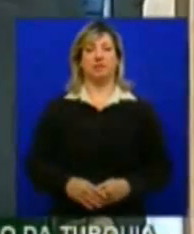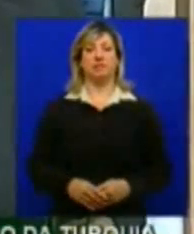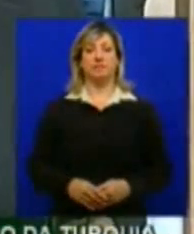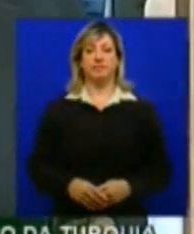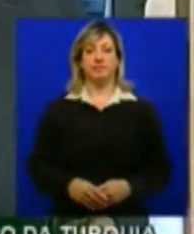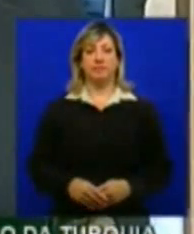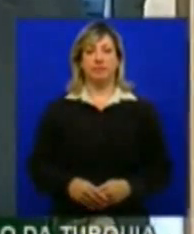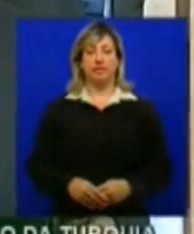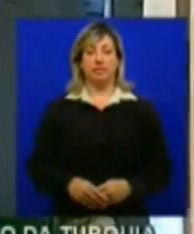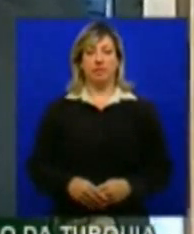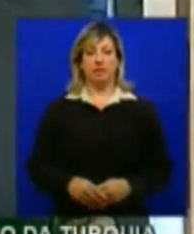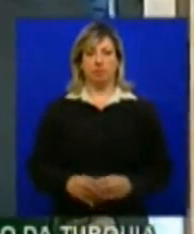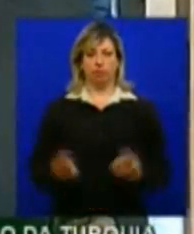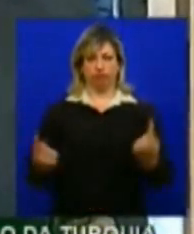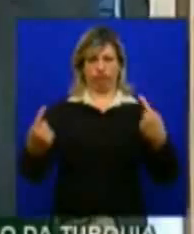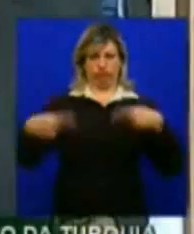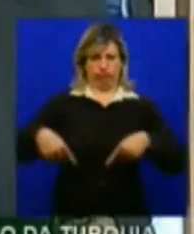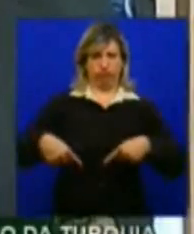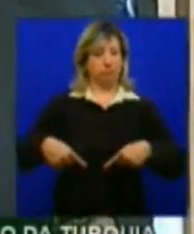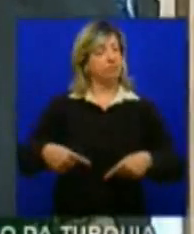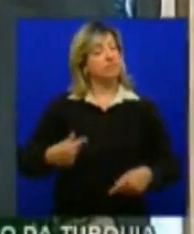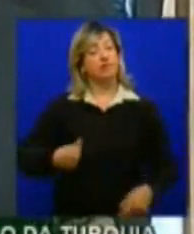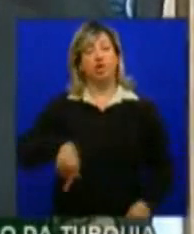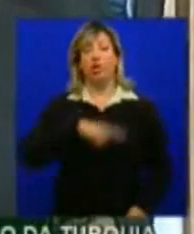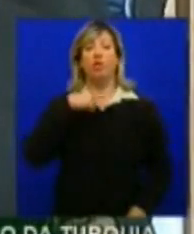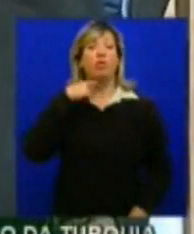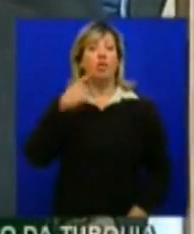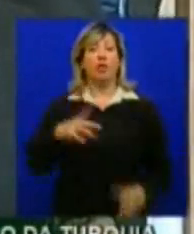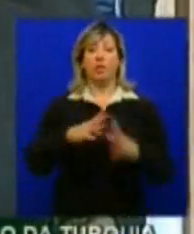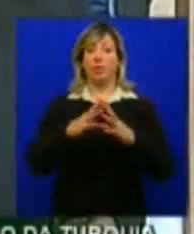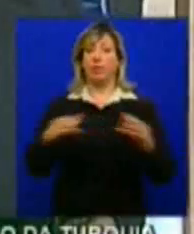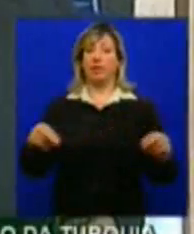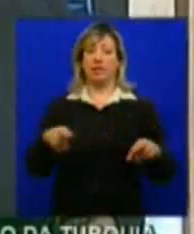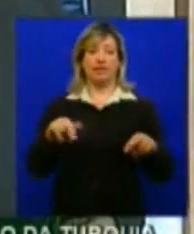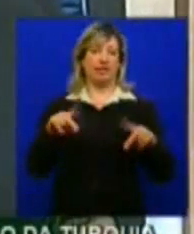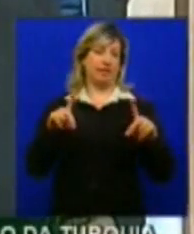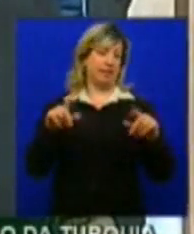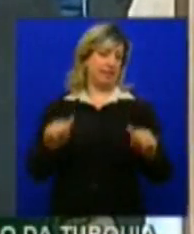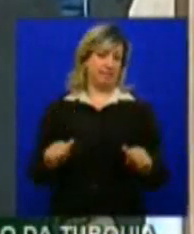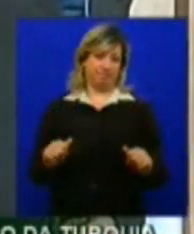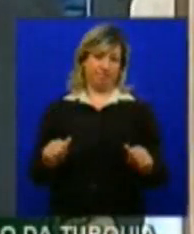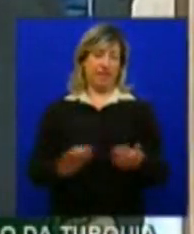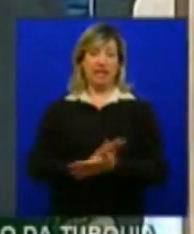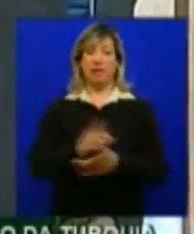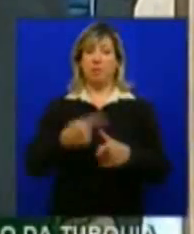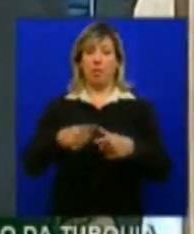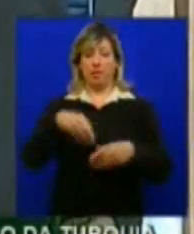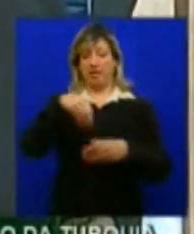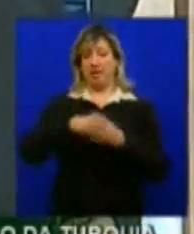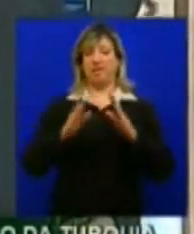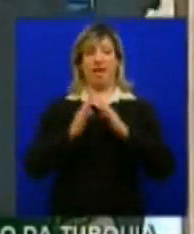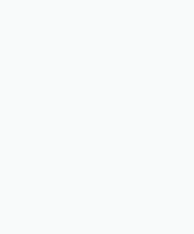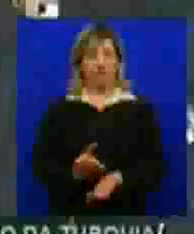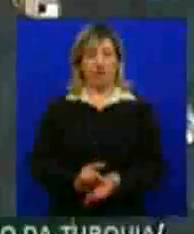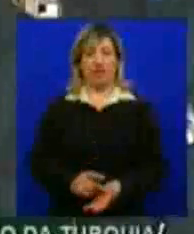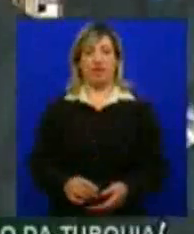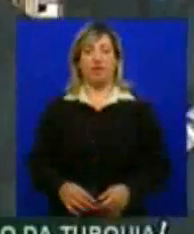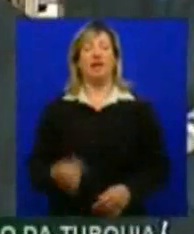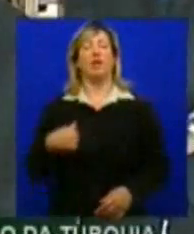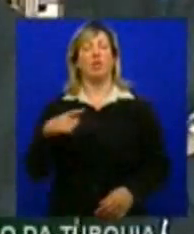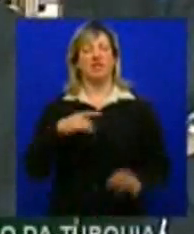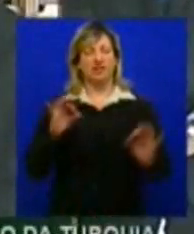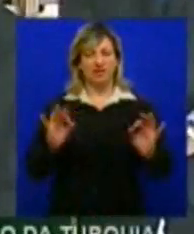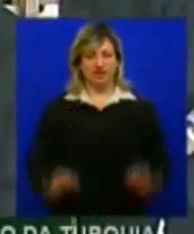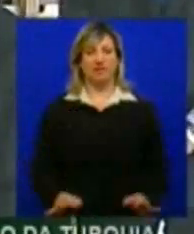com truculência a gente não resolve nem os problemas dentro da casa da gente em família. Eu tenho